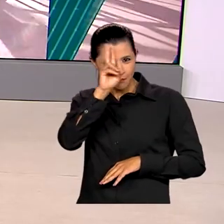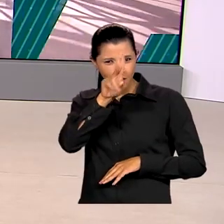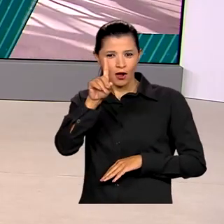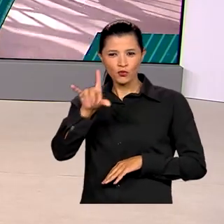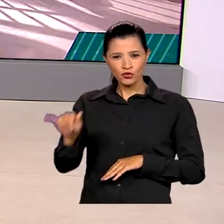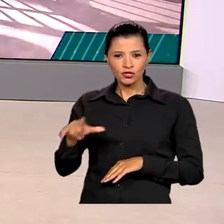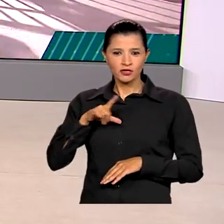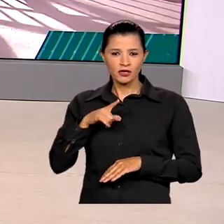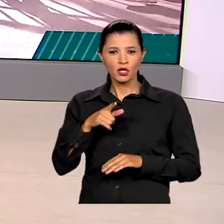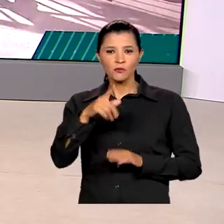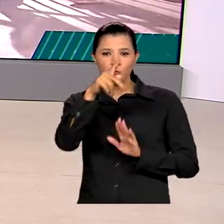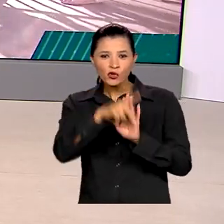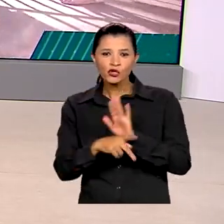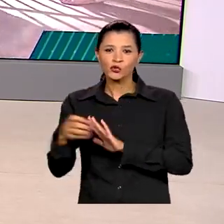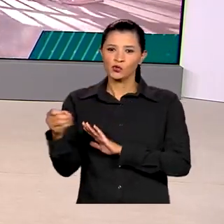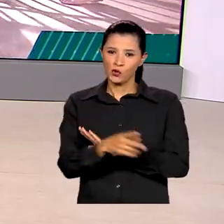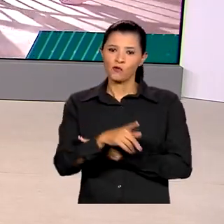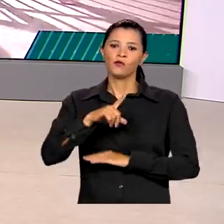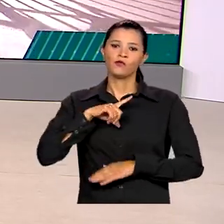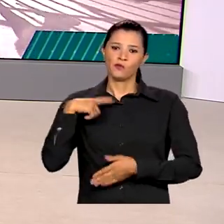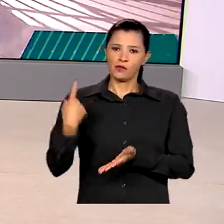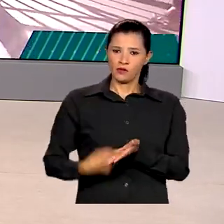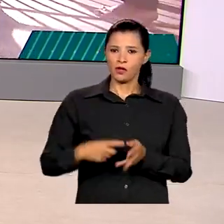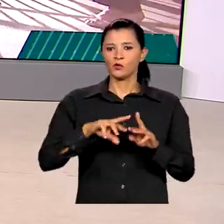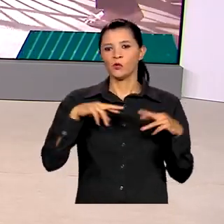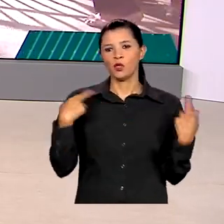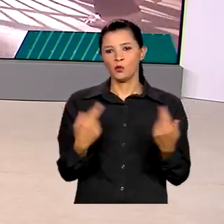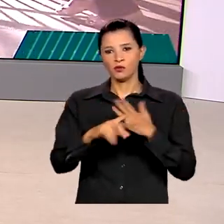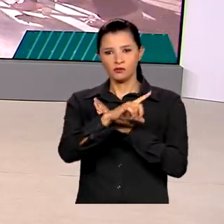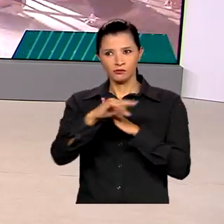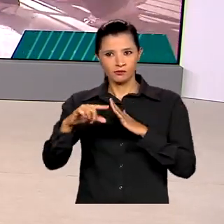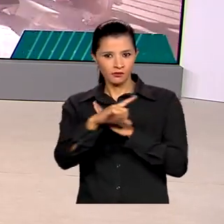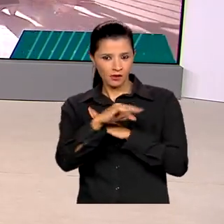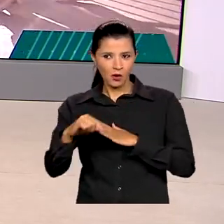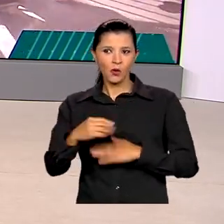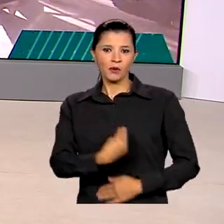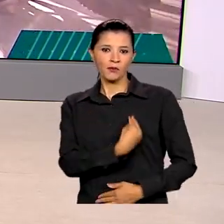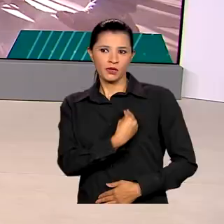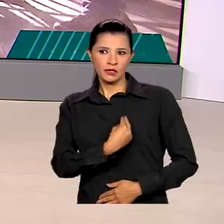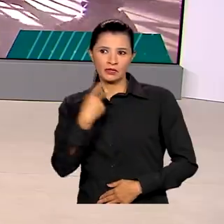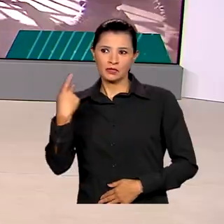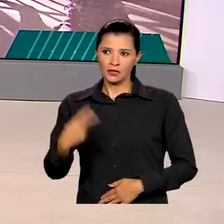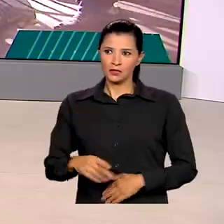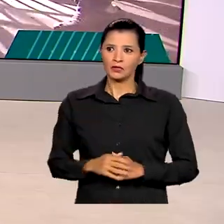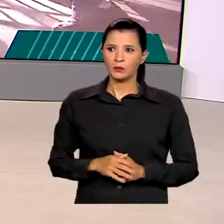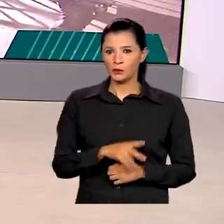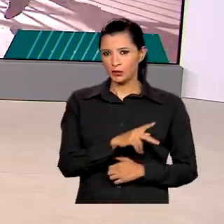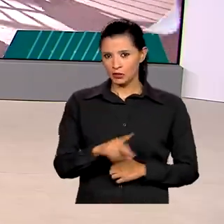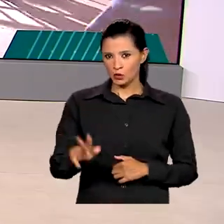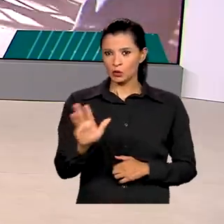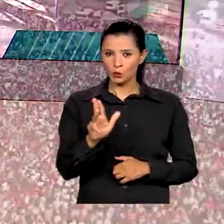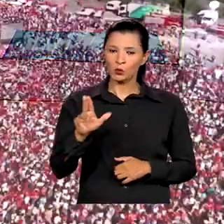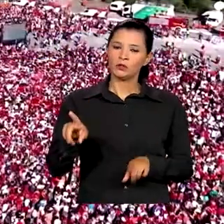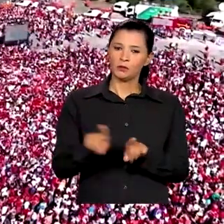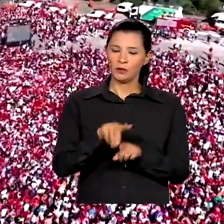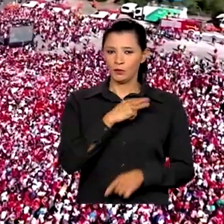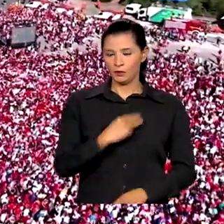de novos projetos, uma reunião foi realizada no Palácio do Planalto com a presença do presidente Lula e ministros.